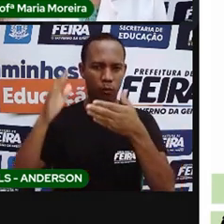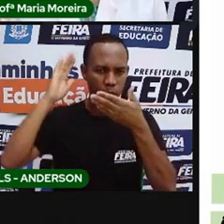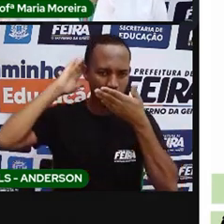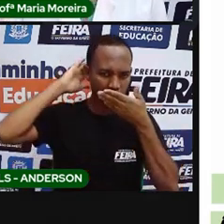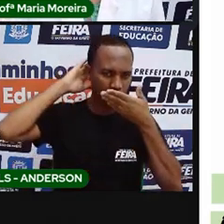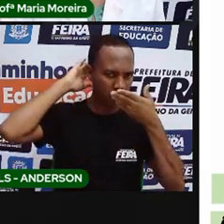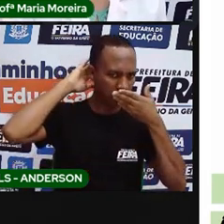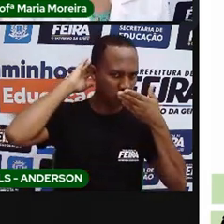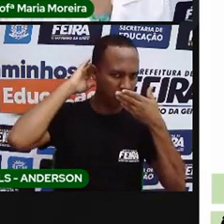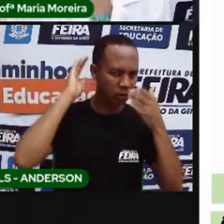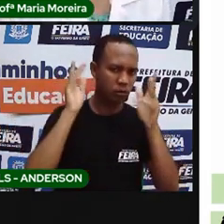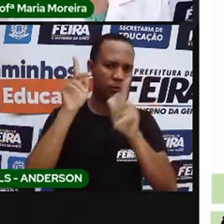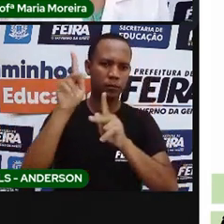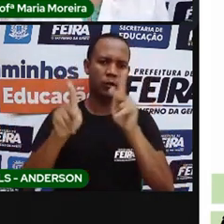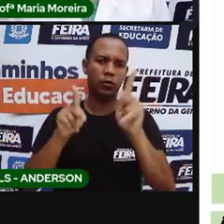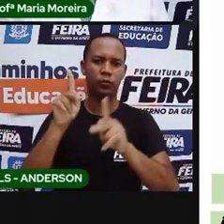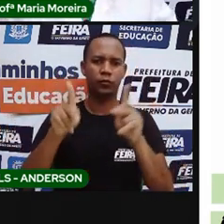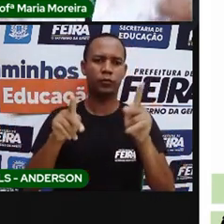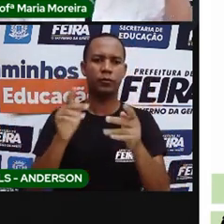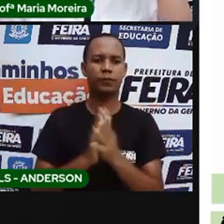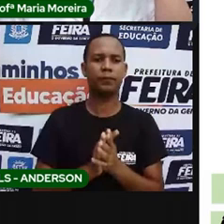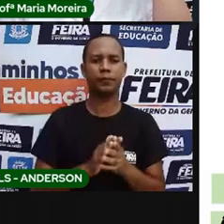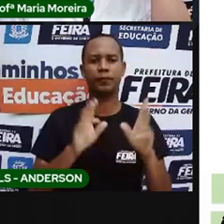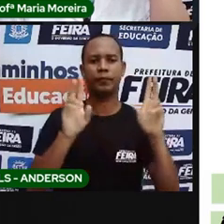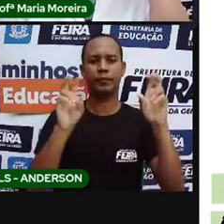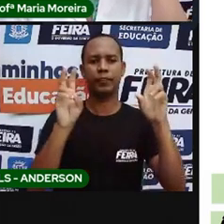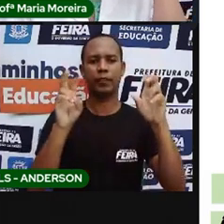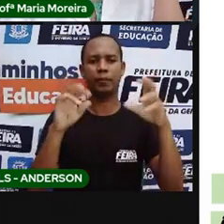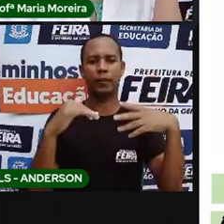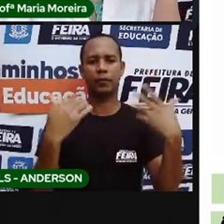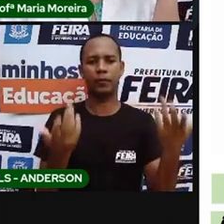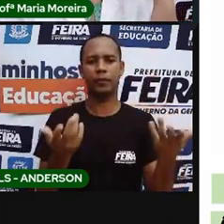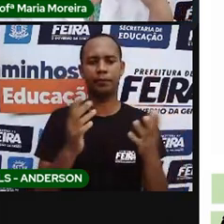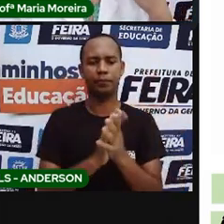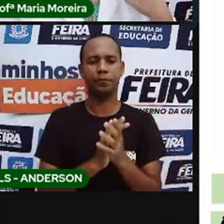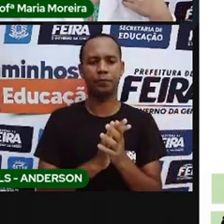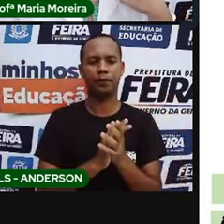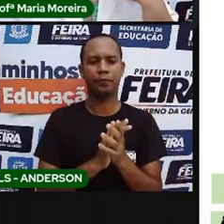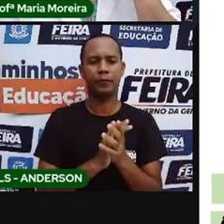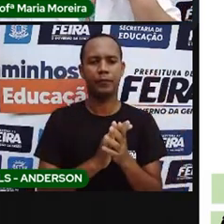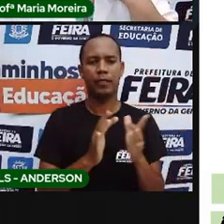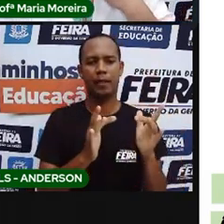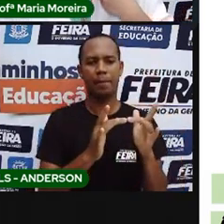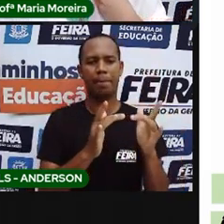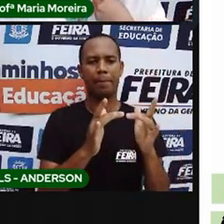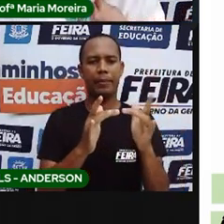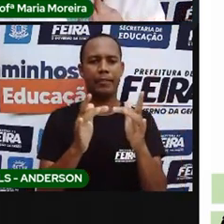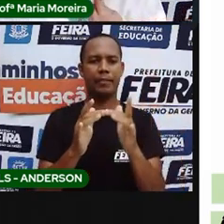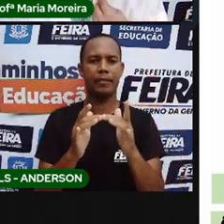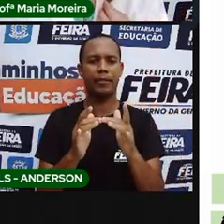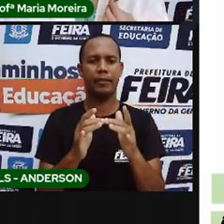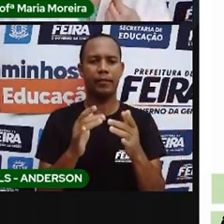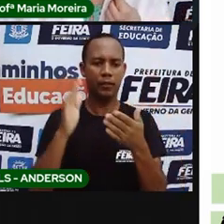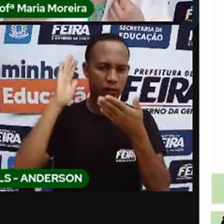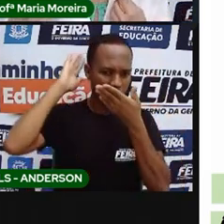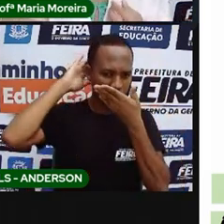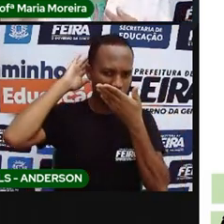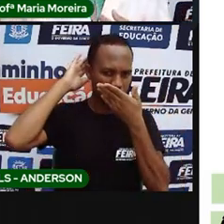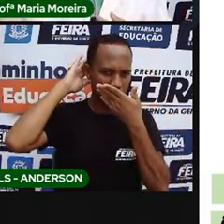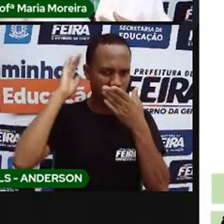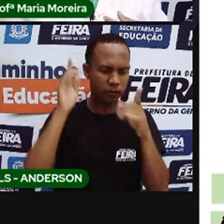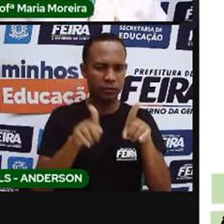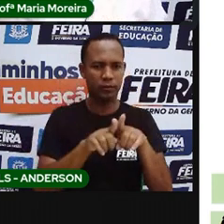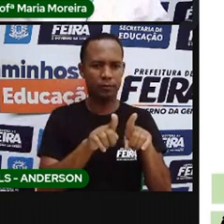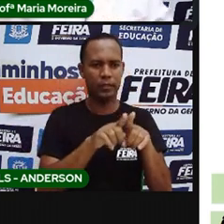E, como subtema de hoje, nós vamos ter a relação dos vinhos com a natureza, né? Lembra que a senhora falou